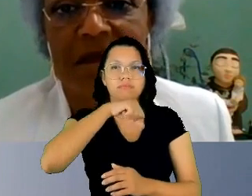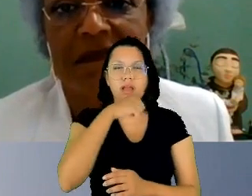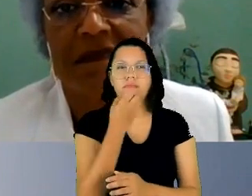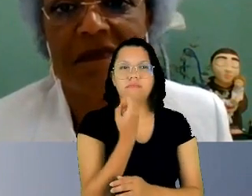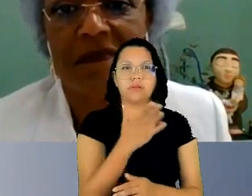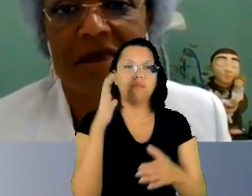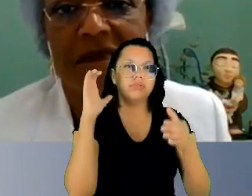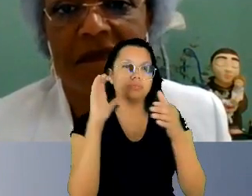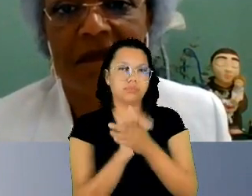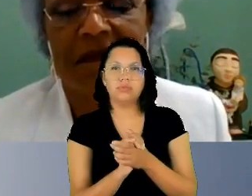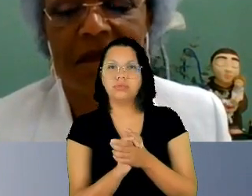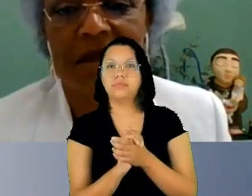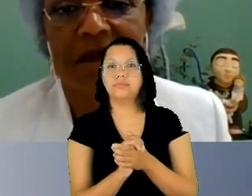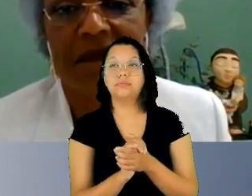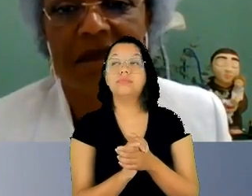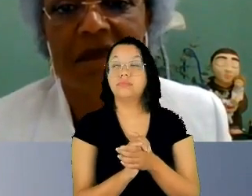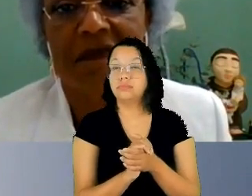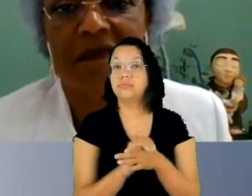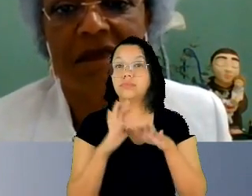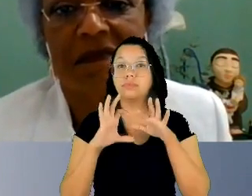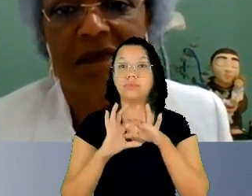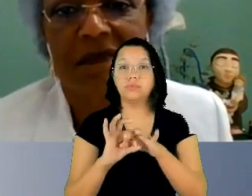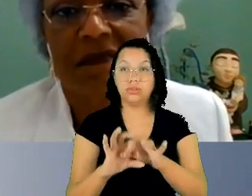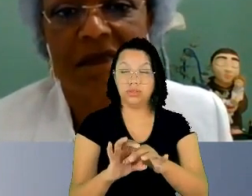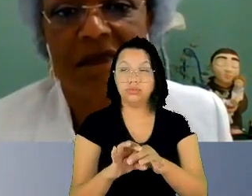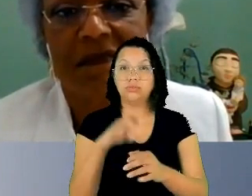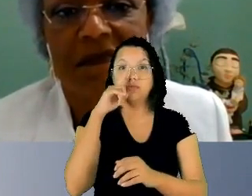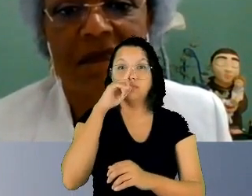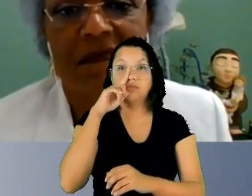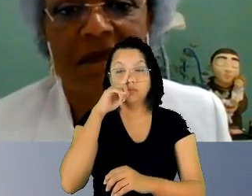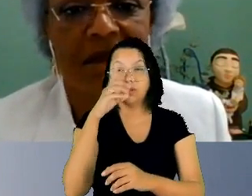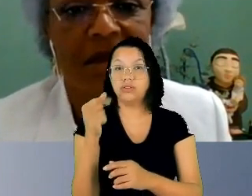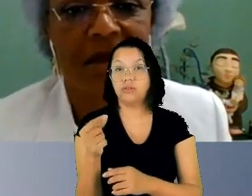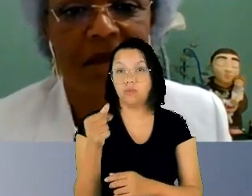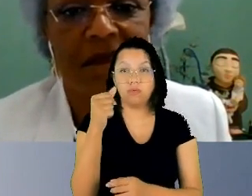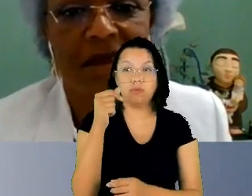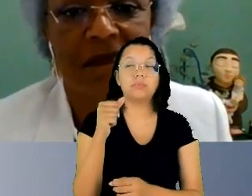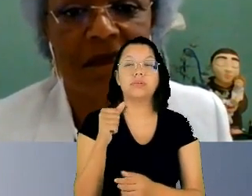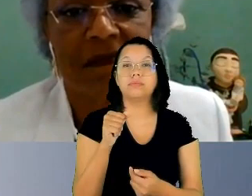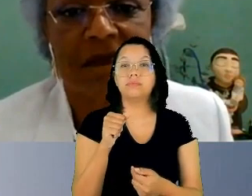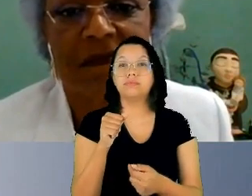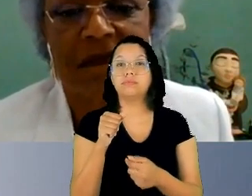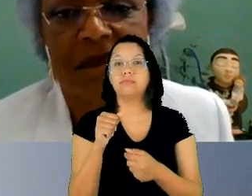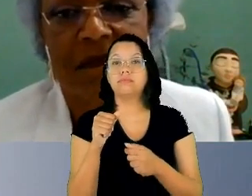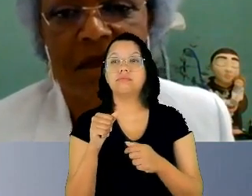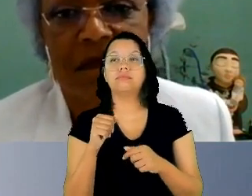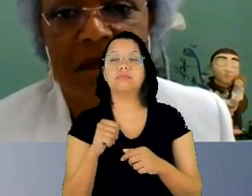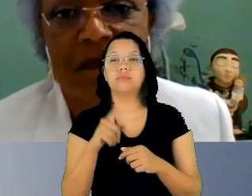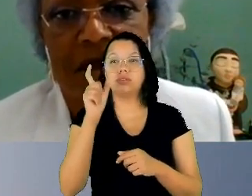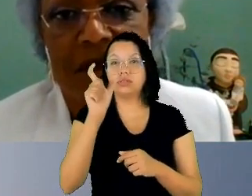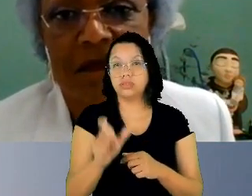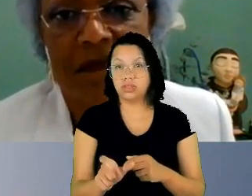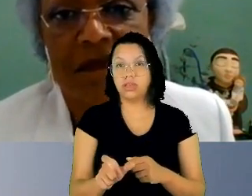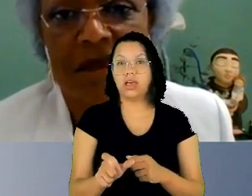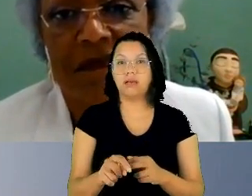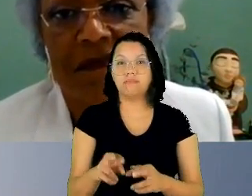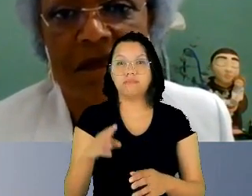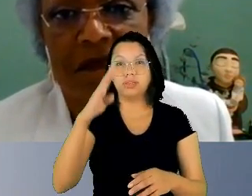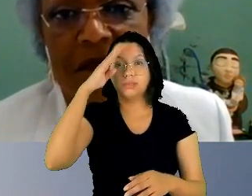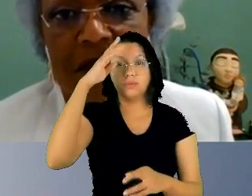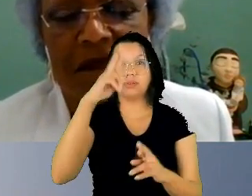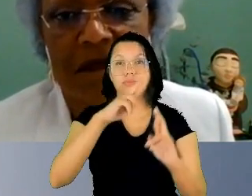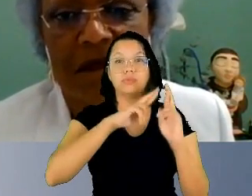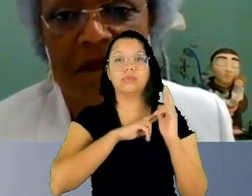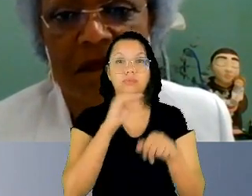econômica derivada do fato de que por ser a principal responsável pelo cuidado dos filhos ela é impelida a deixar de trabalhar